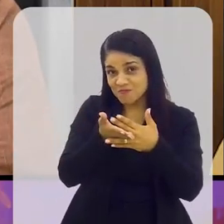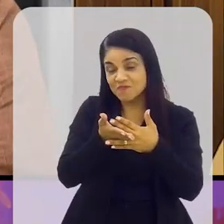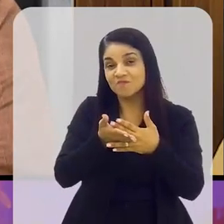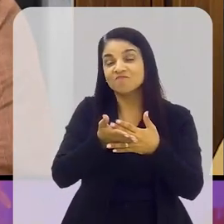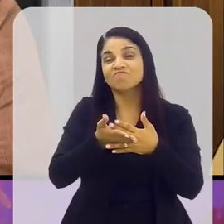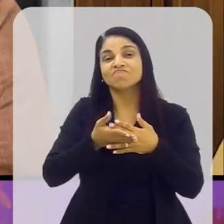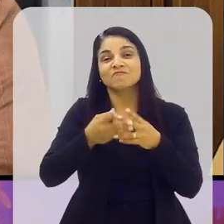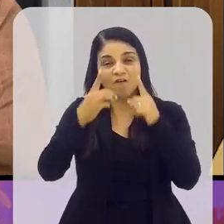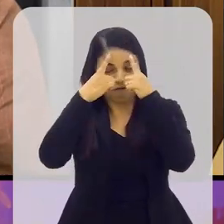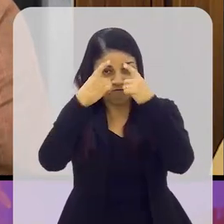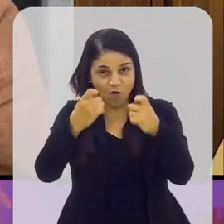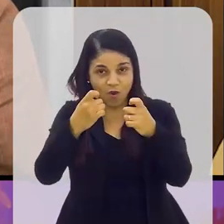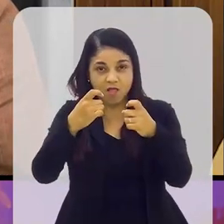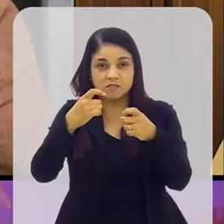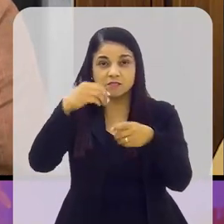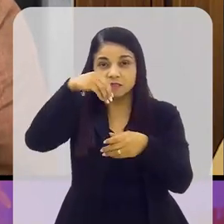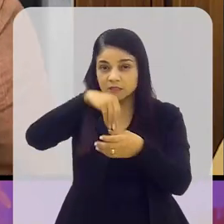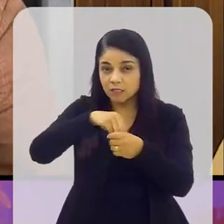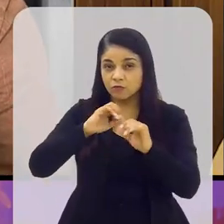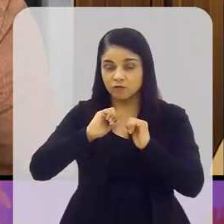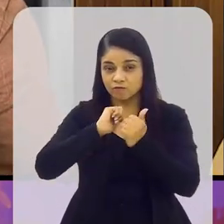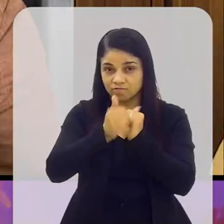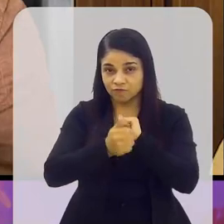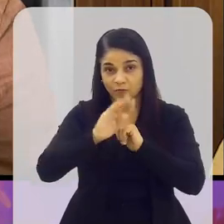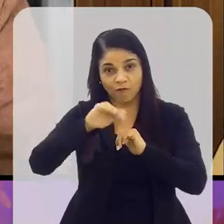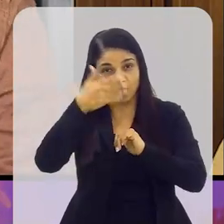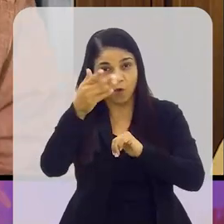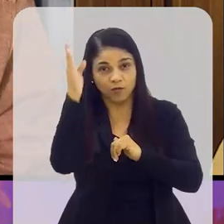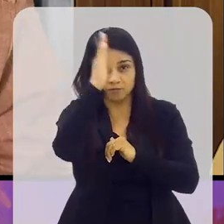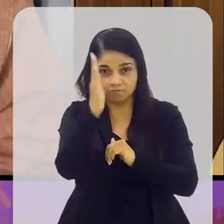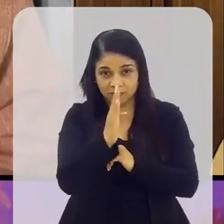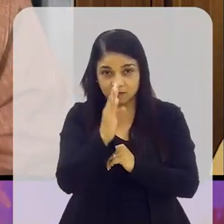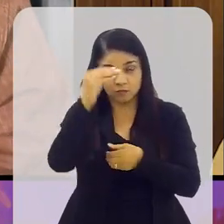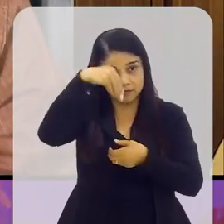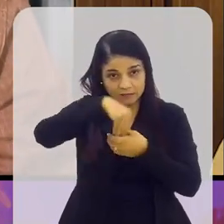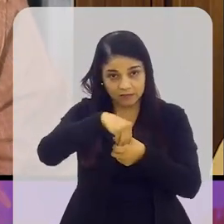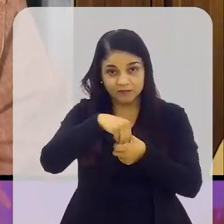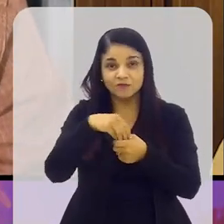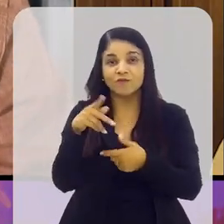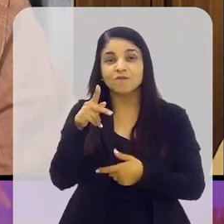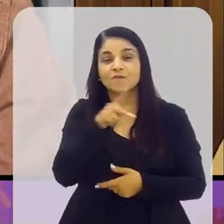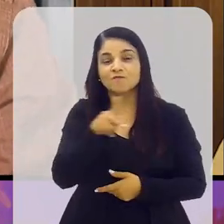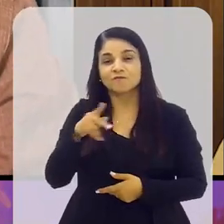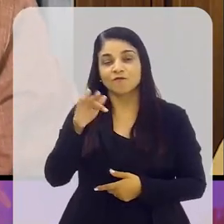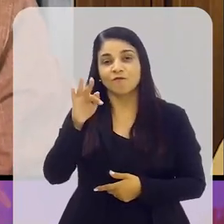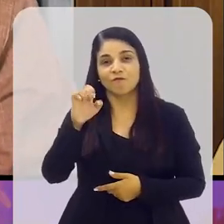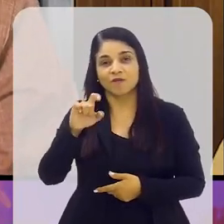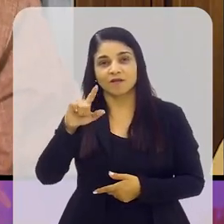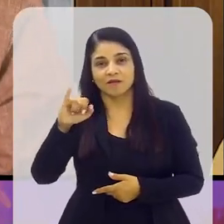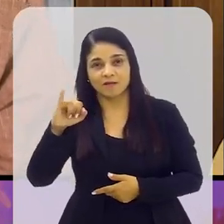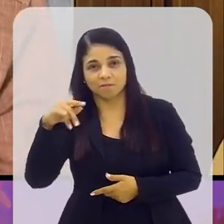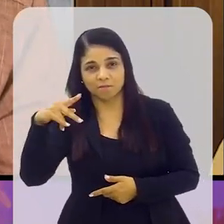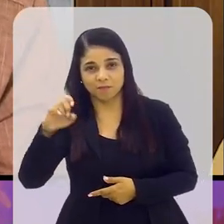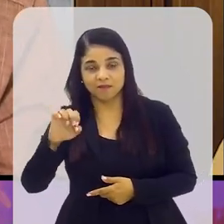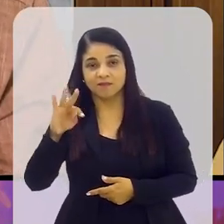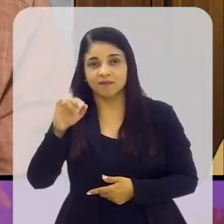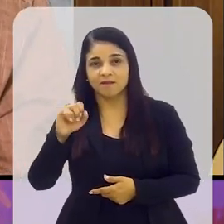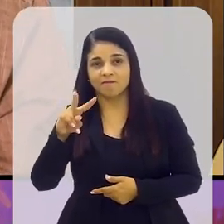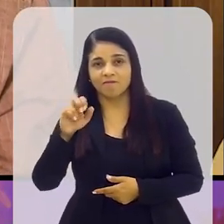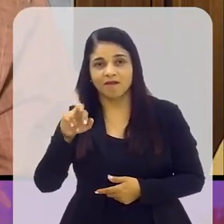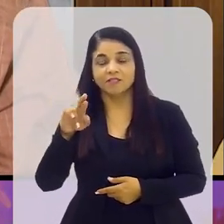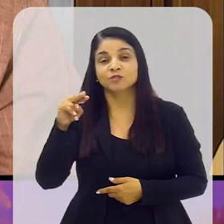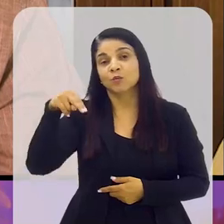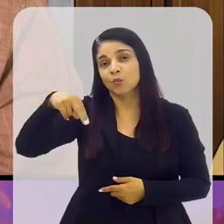assunto da violência no futebol, a nível exterior e a nível Brasil. Já, já, nós vamos voltar com o professor Felipe Tavares Paes Lopes,